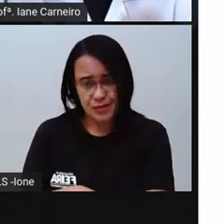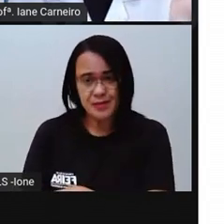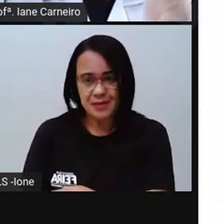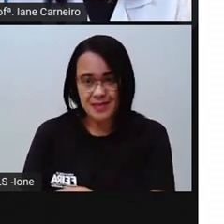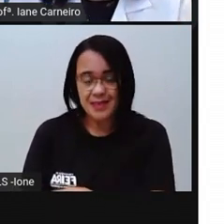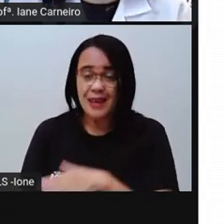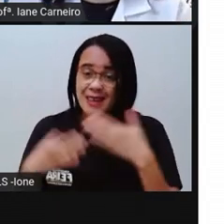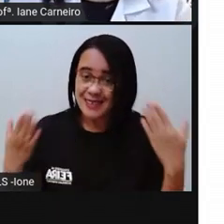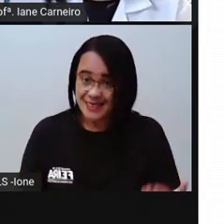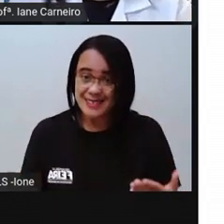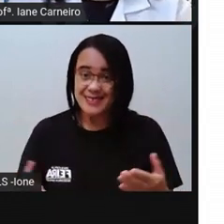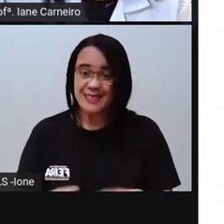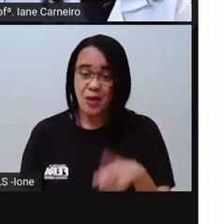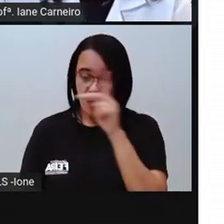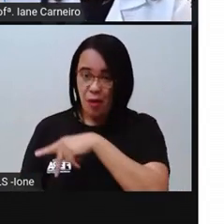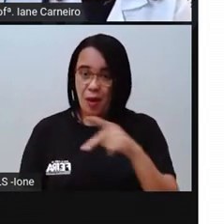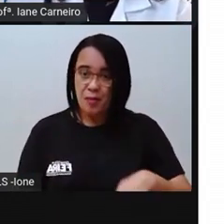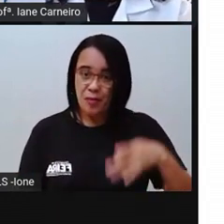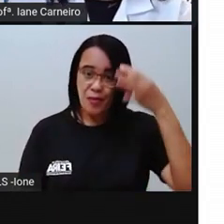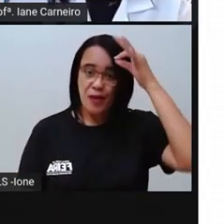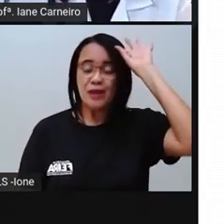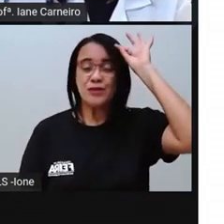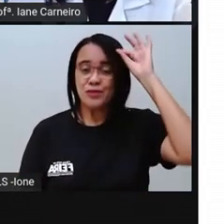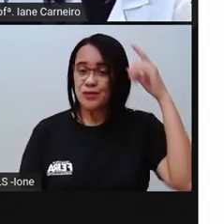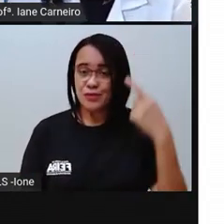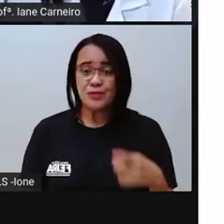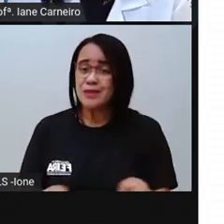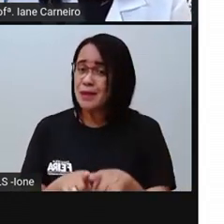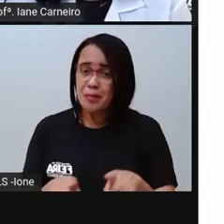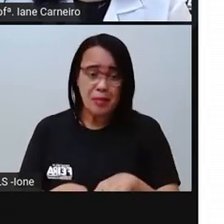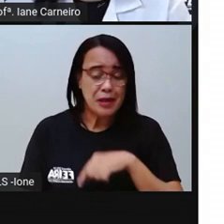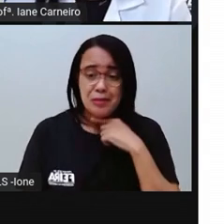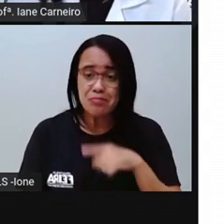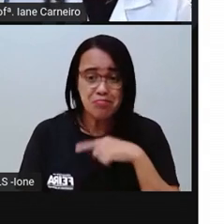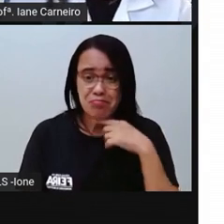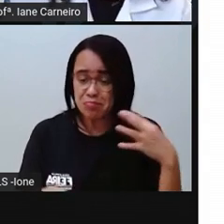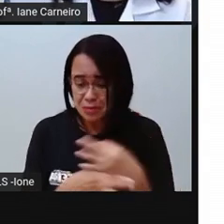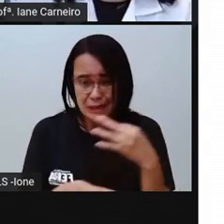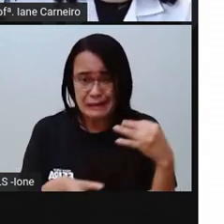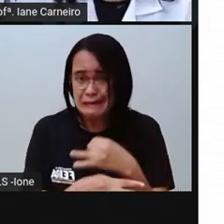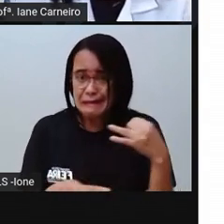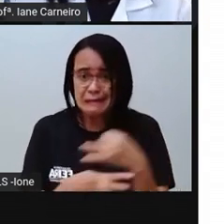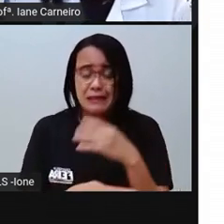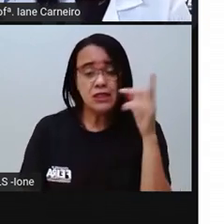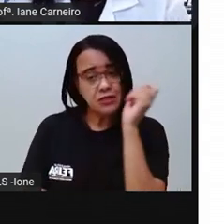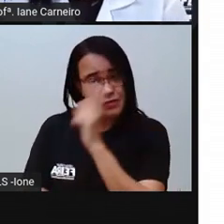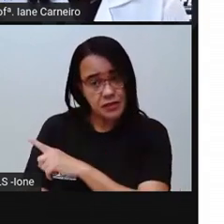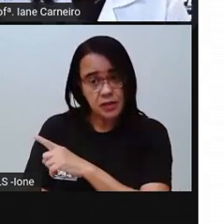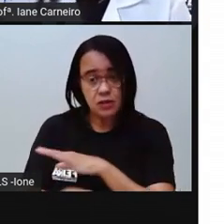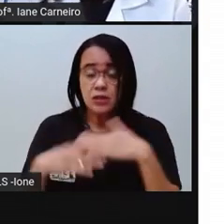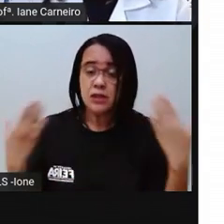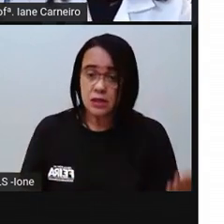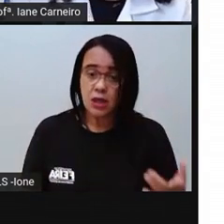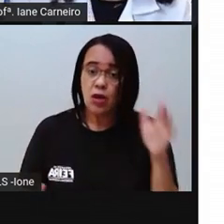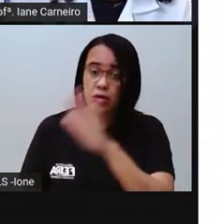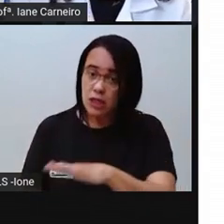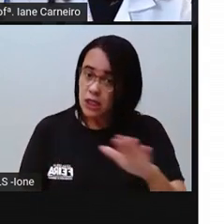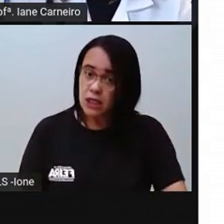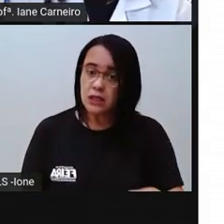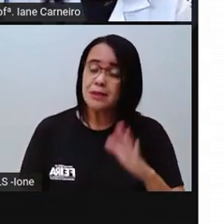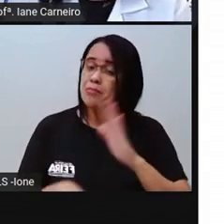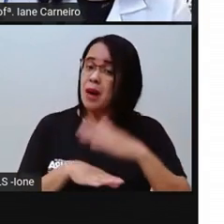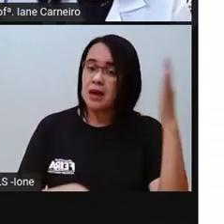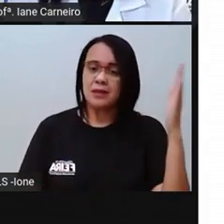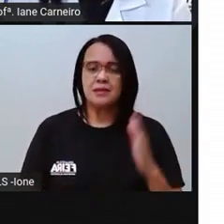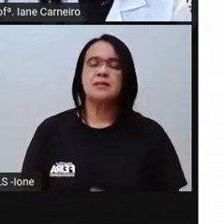aguenta, imagine você, criança, né? Então a criança tem esse direito, a prioridade, tanto nos serviços, né,